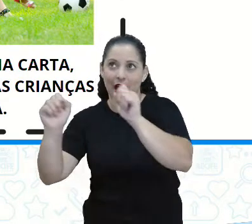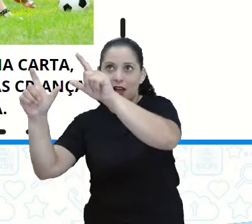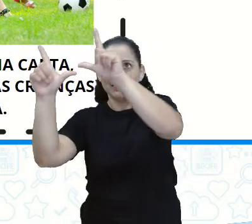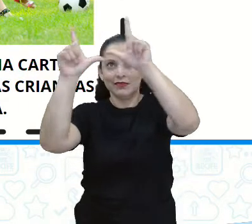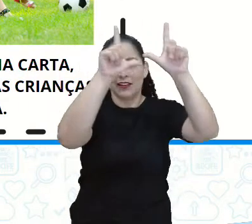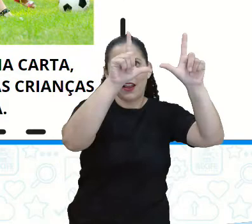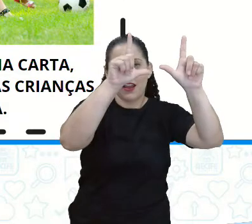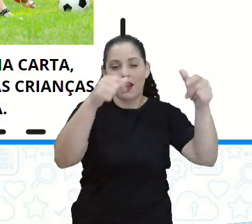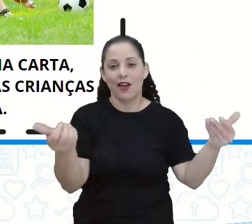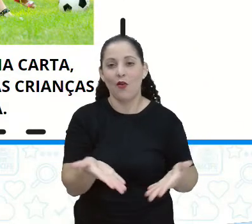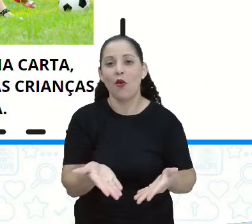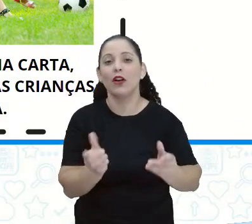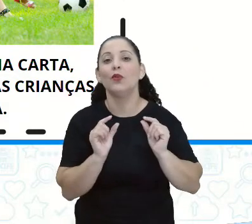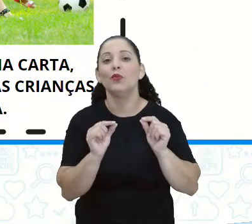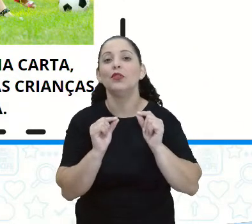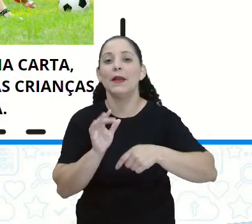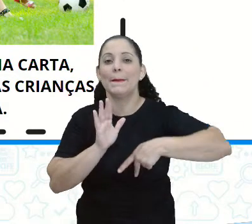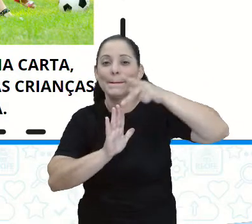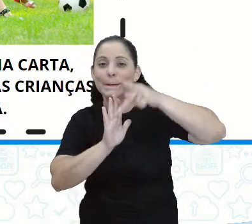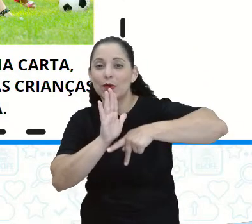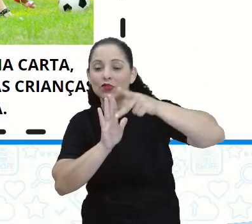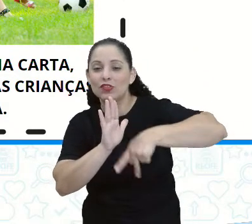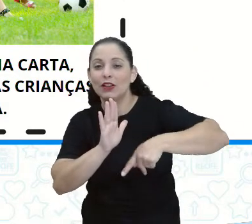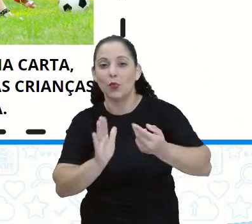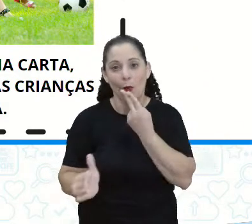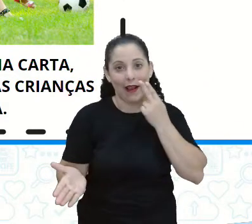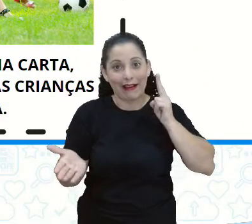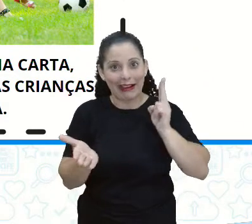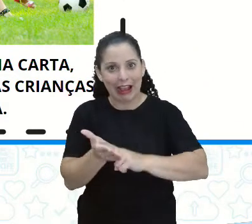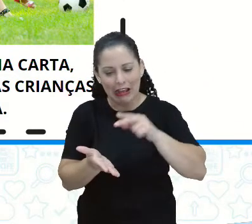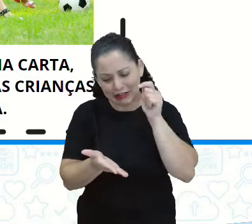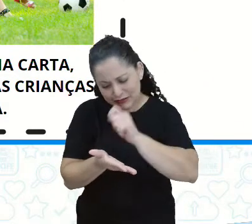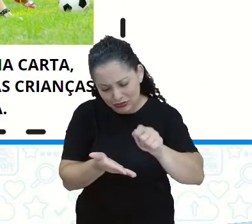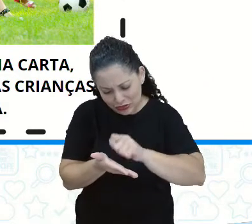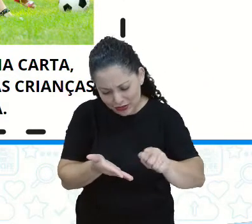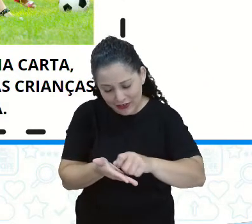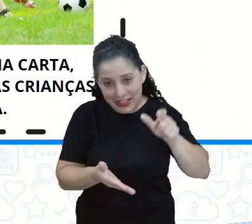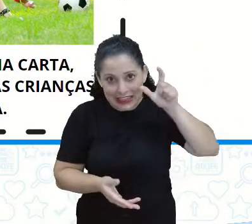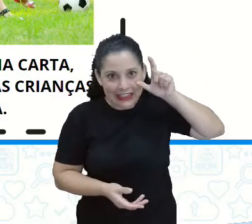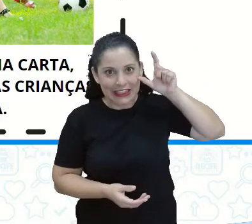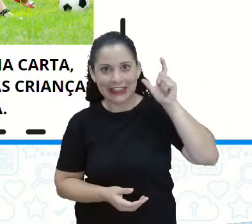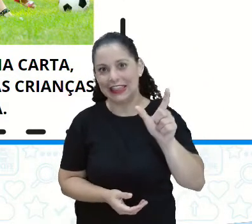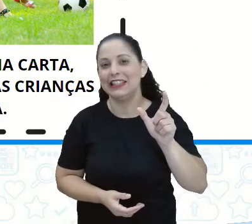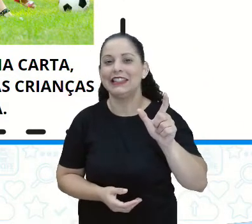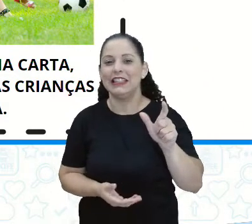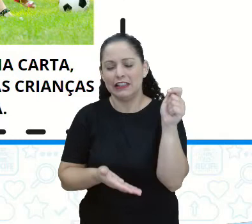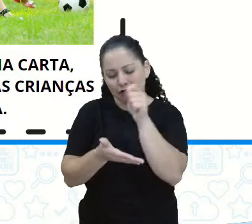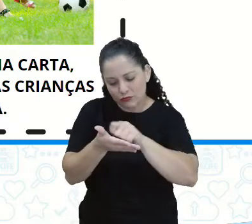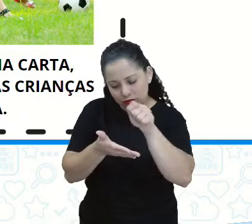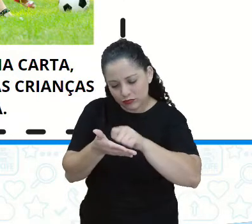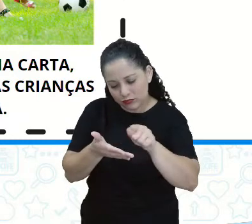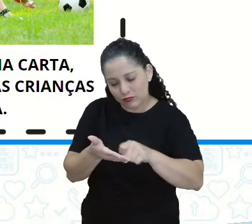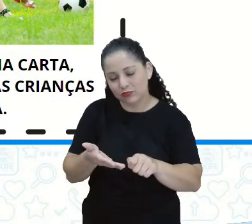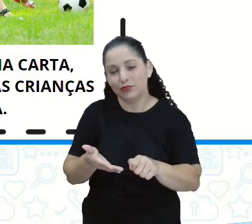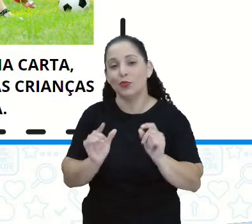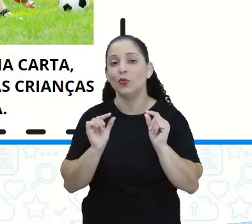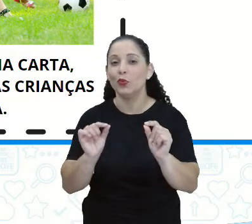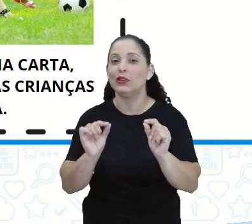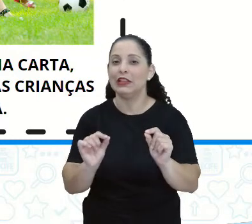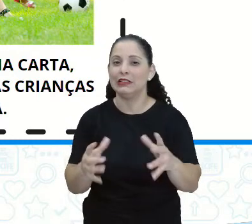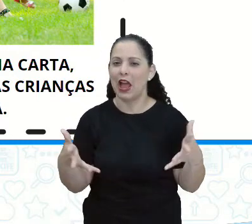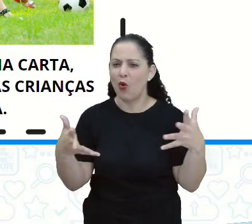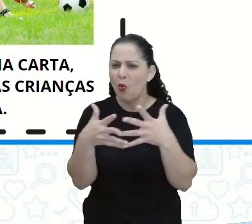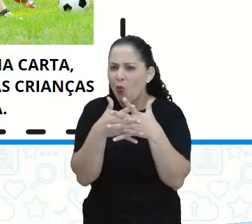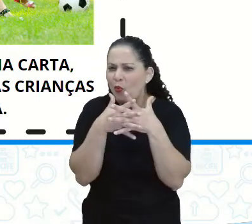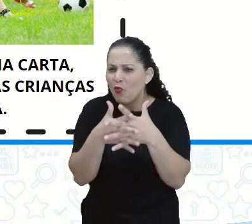escreva uma carta, desperta interesse das crianças pela escrita. Então eu acho que está